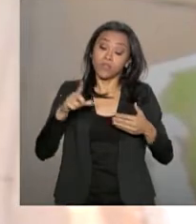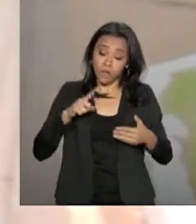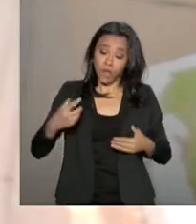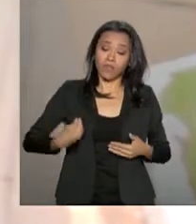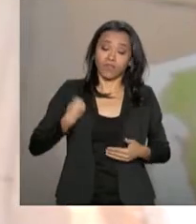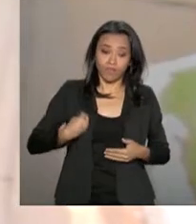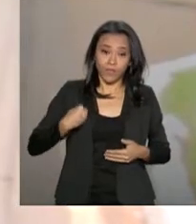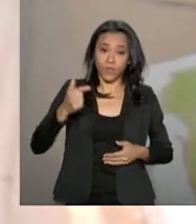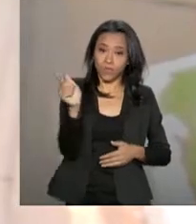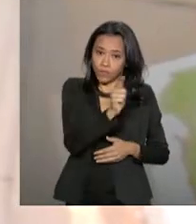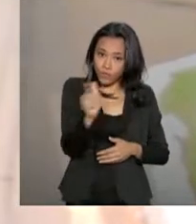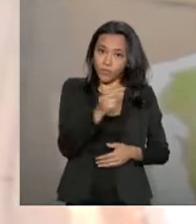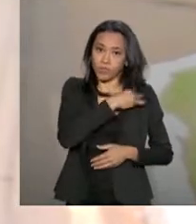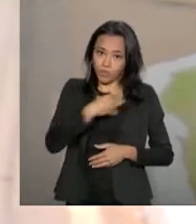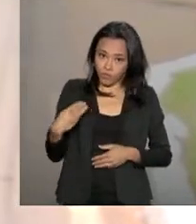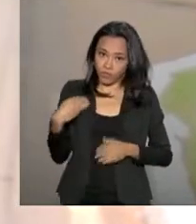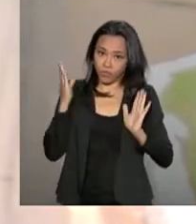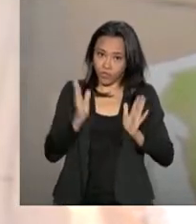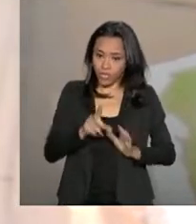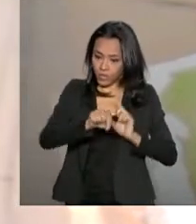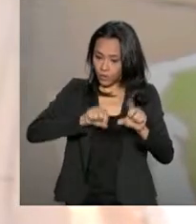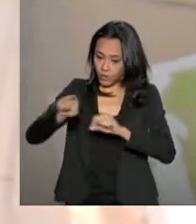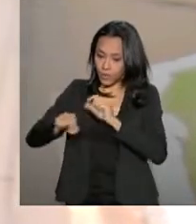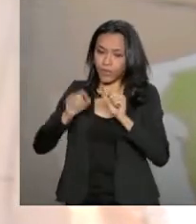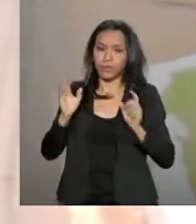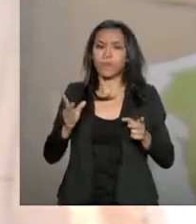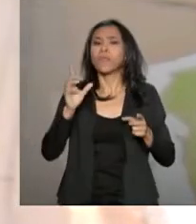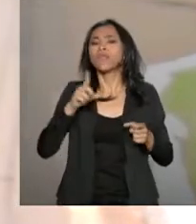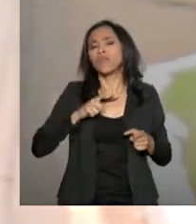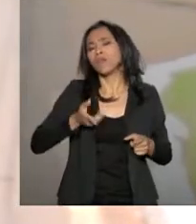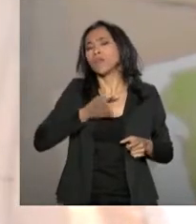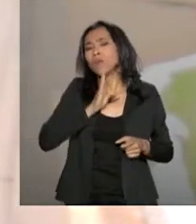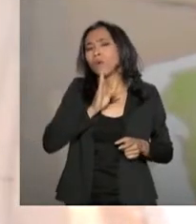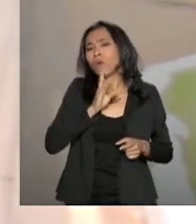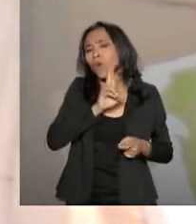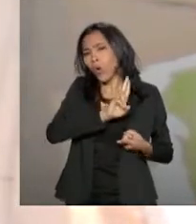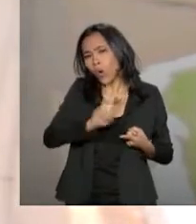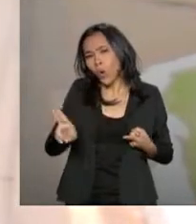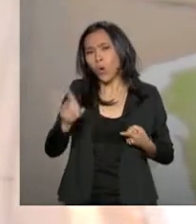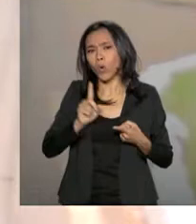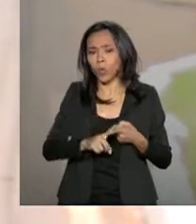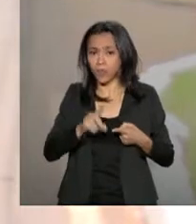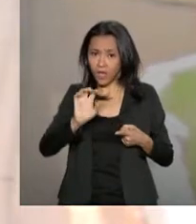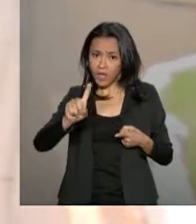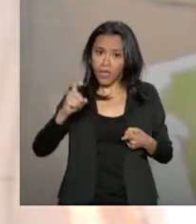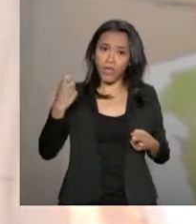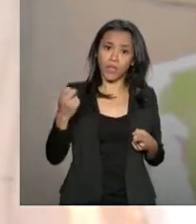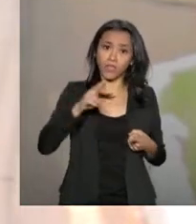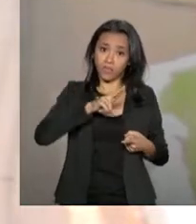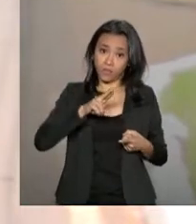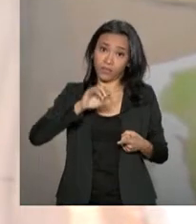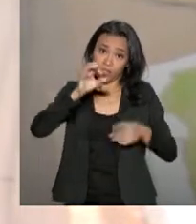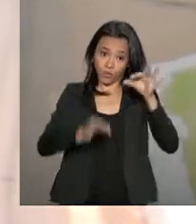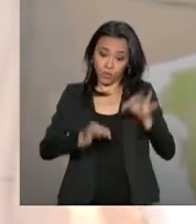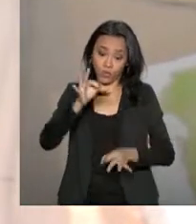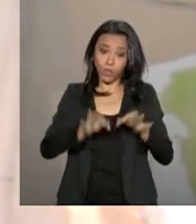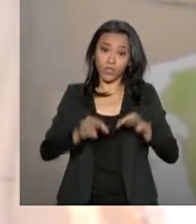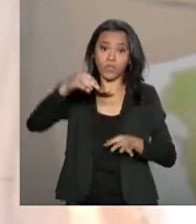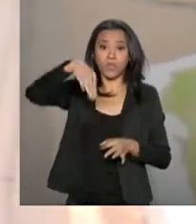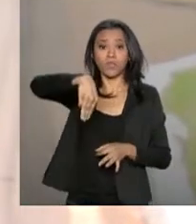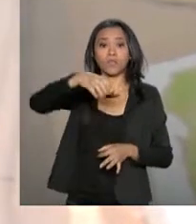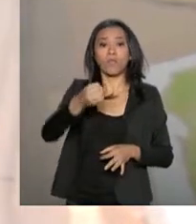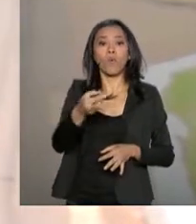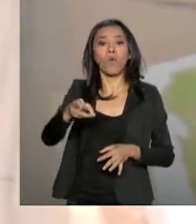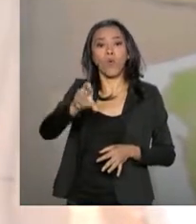escolhidos pelo presidente eleito. A equipe é formada por nomes conhecidos como o do ex-juiz Sérgio Moro, que vai ocupar o